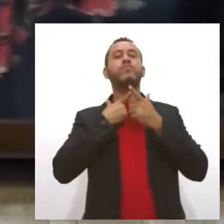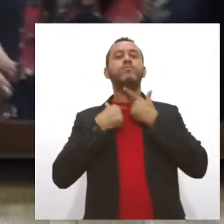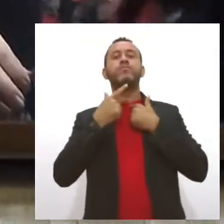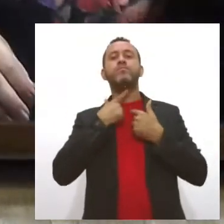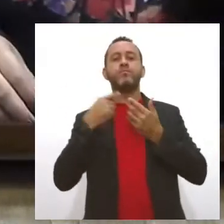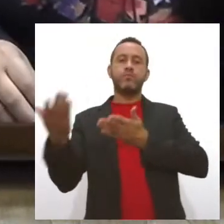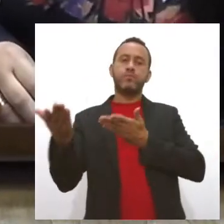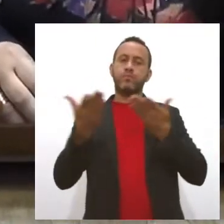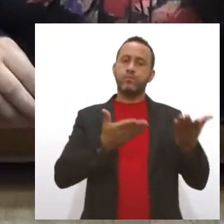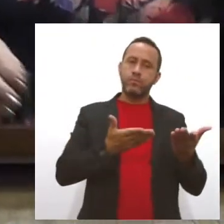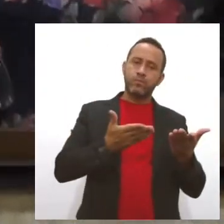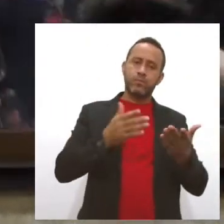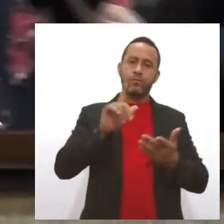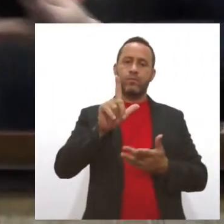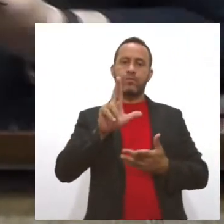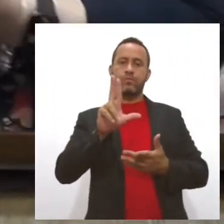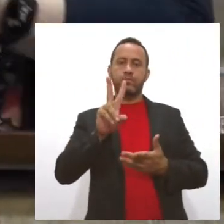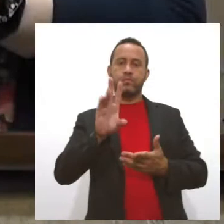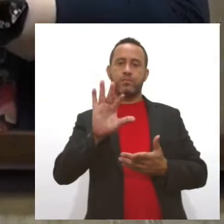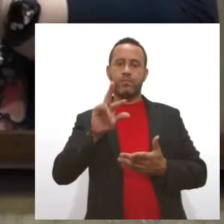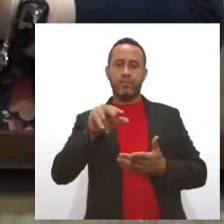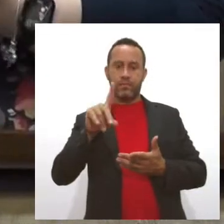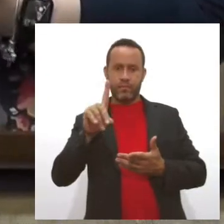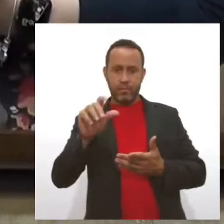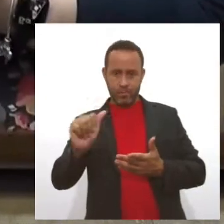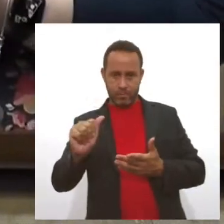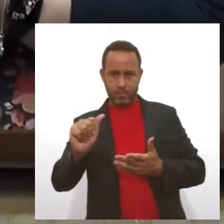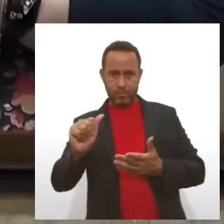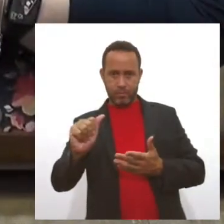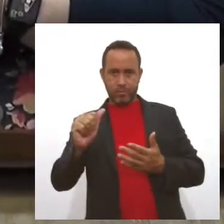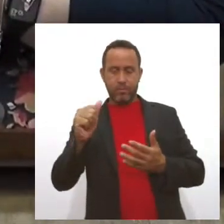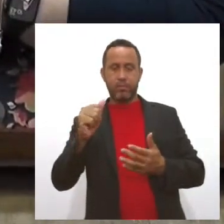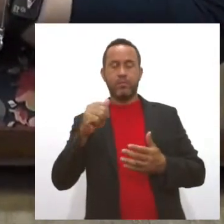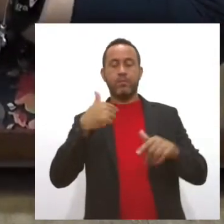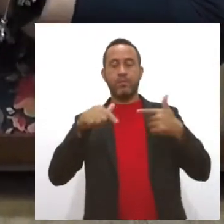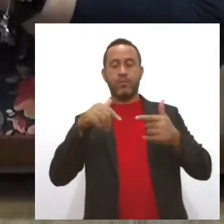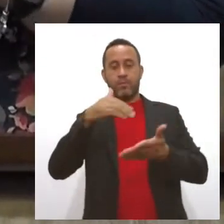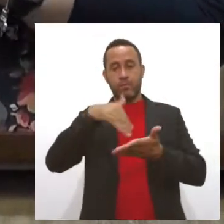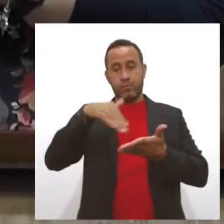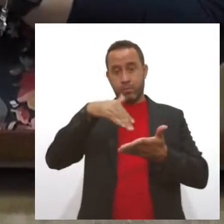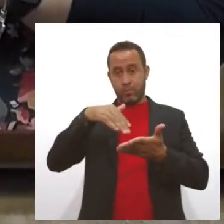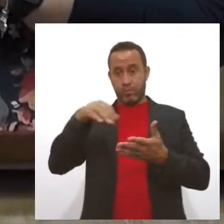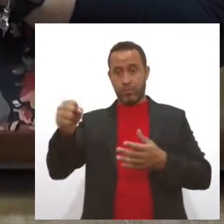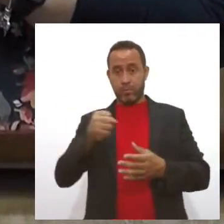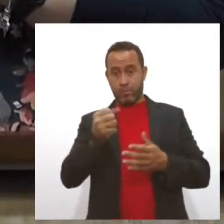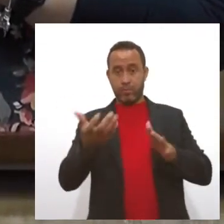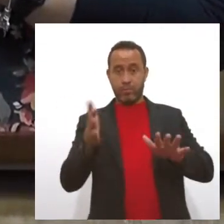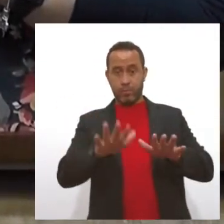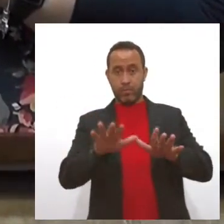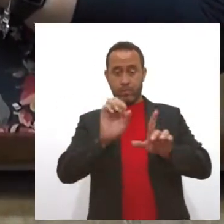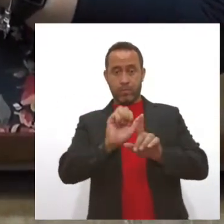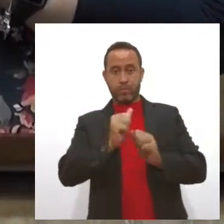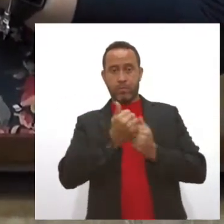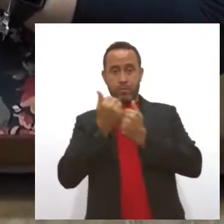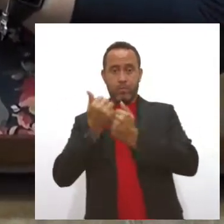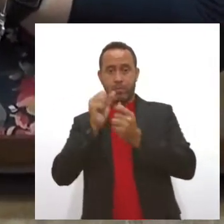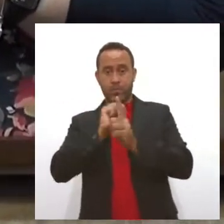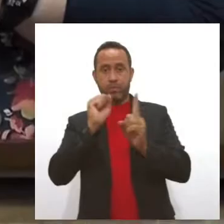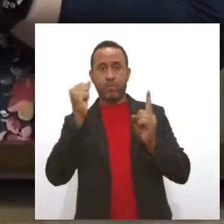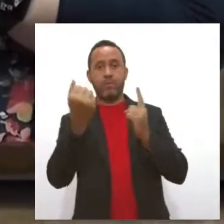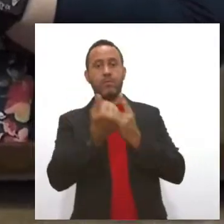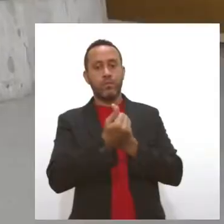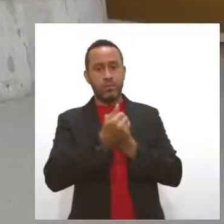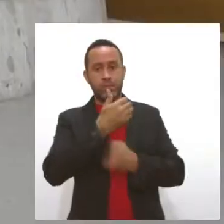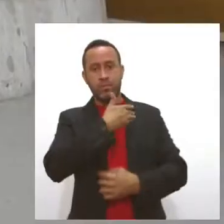-vindas à Lucivanda Nunes Torres, que assume a Secretaria de Estado de Inclusão e Assistência Social do